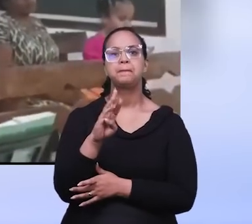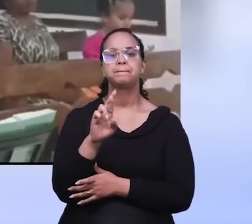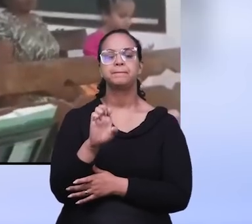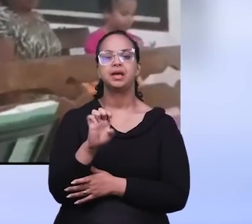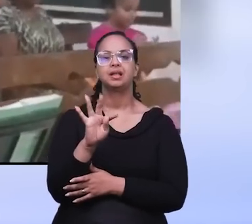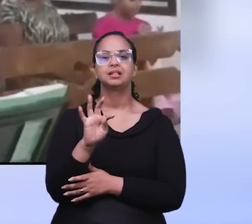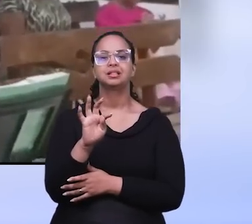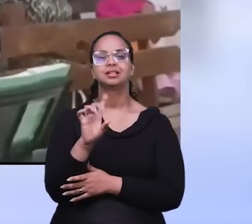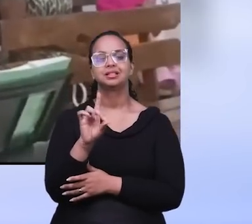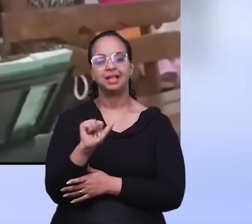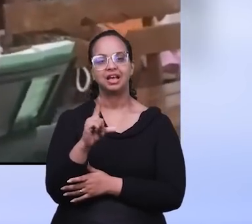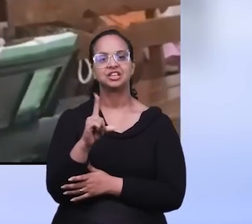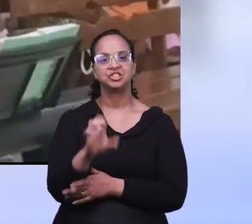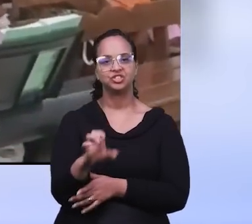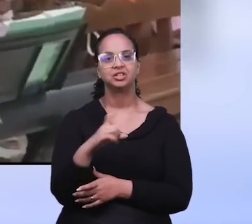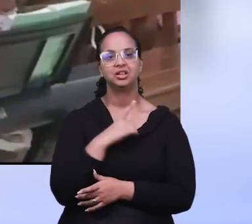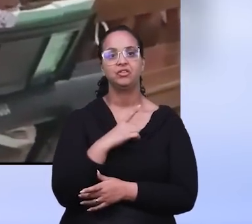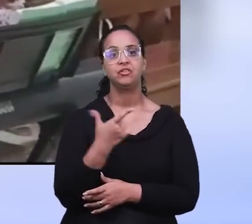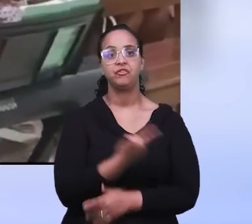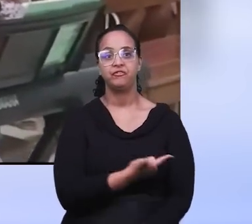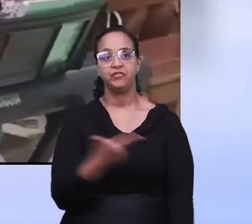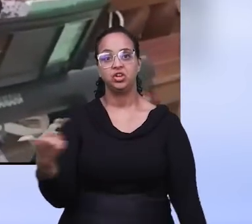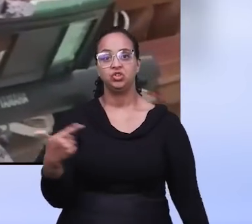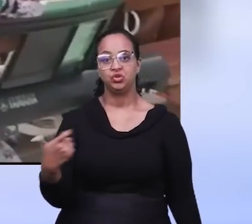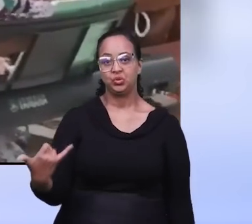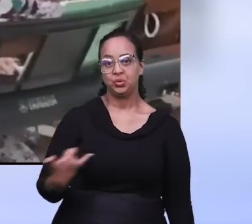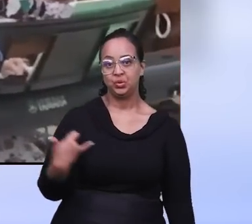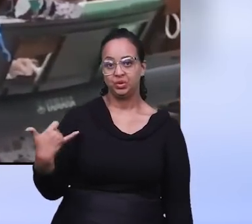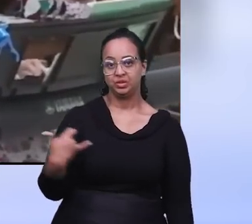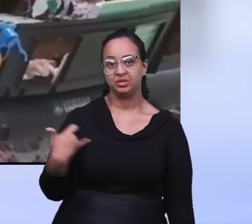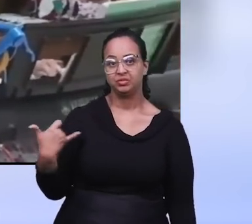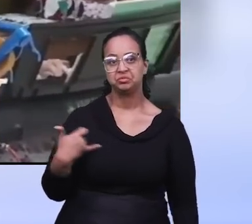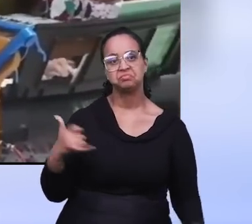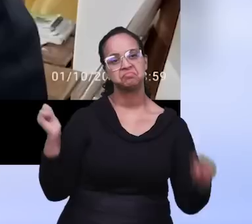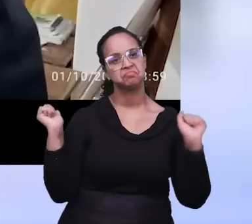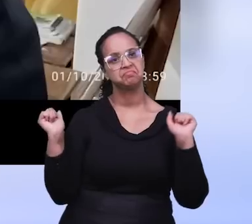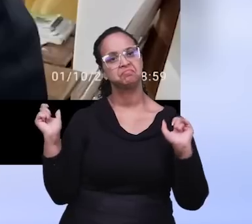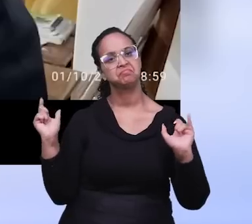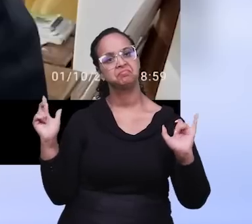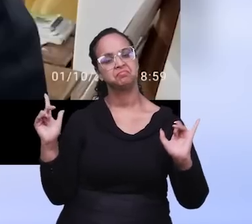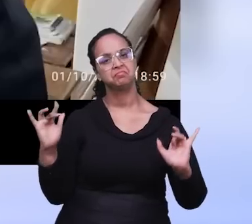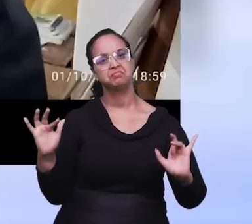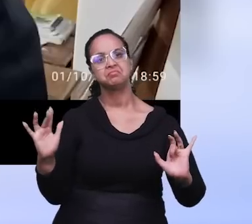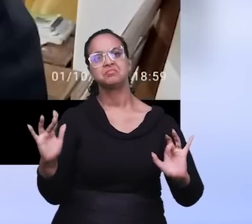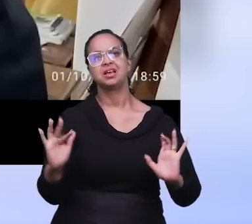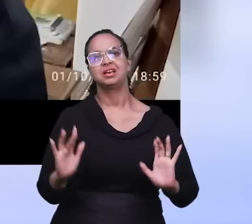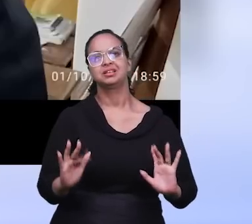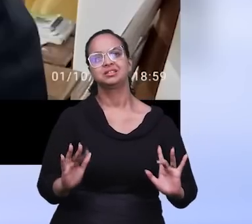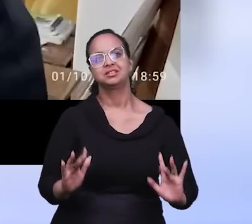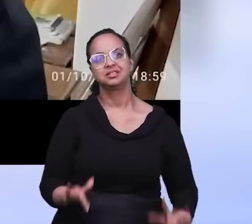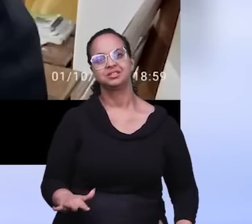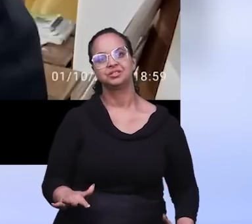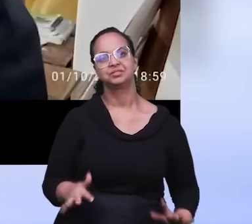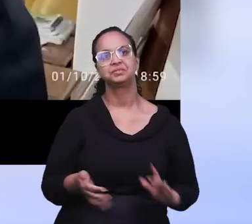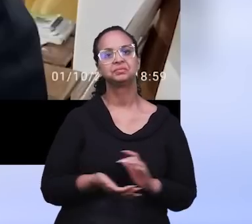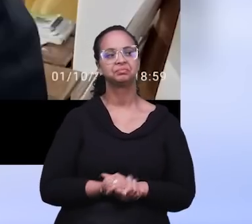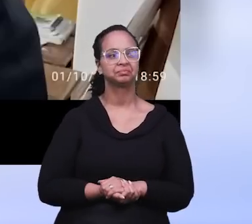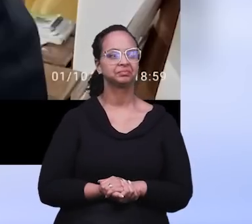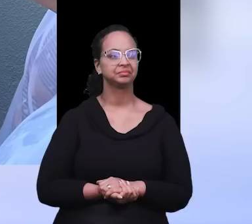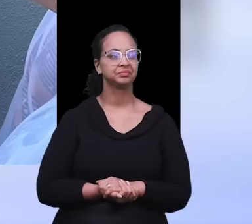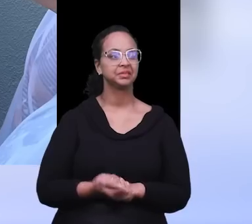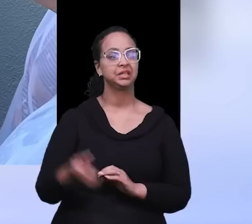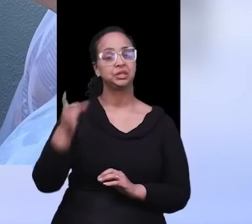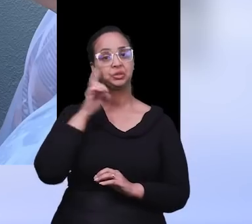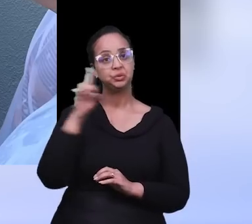em festa. A Igreja completou 22 anos, e muitas foram as bênçãos, que o Senhor derramou naquele lugar.